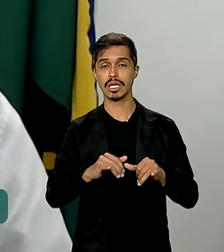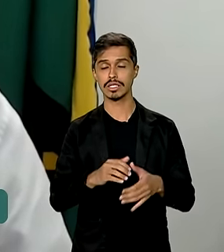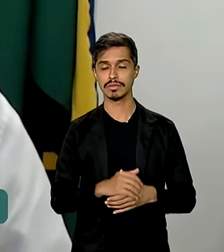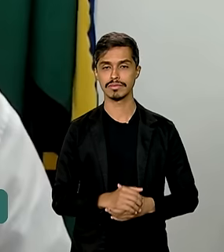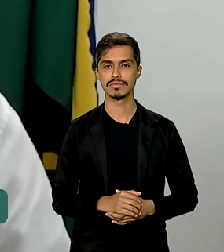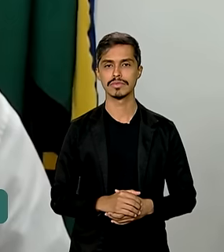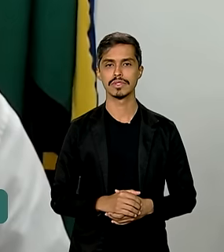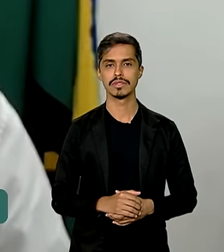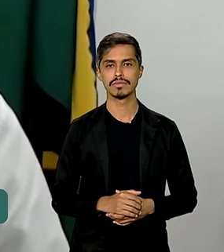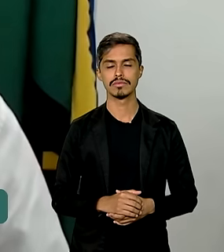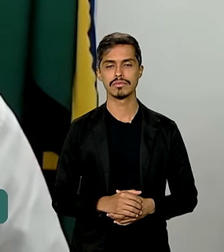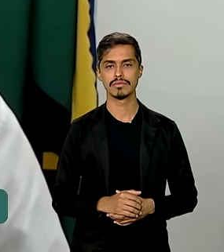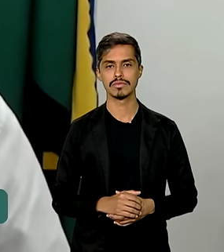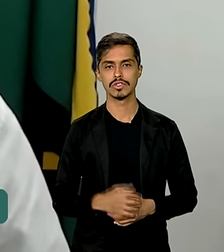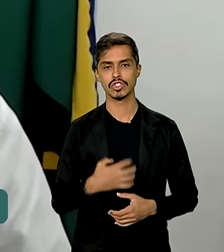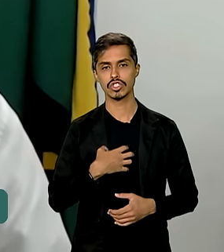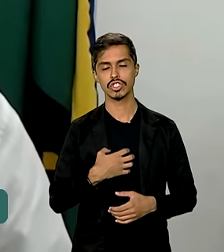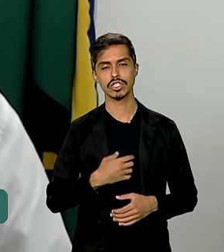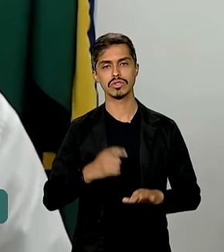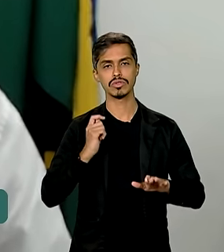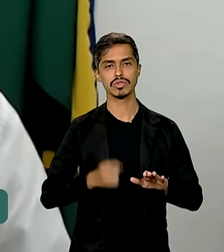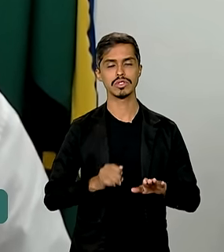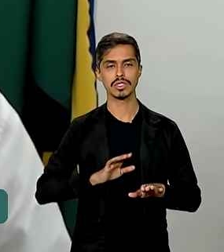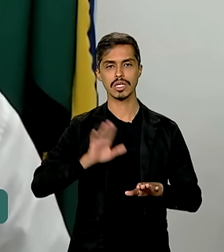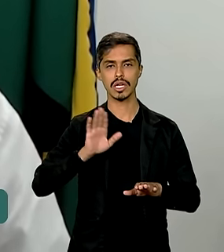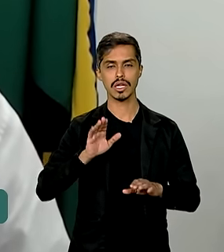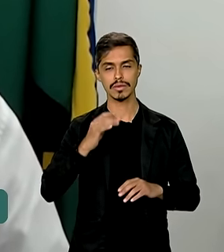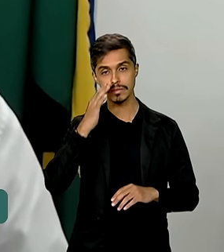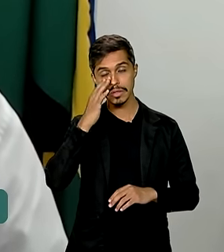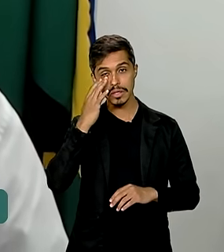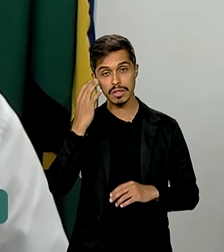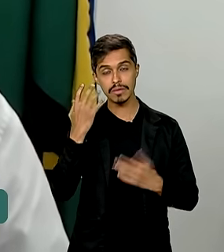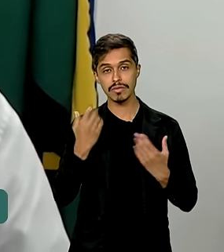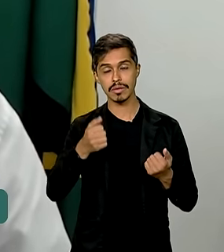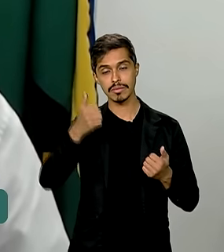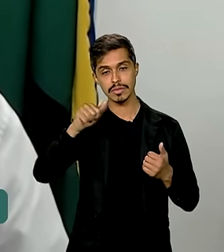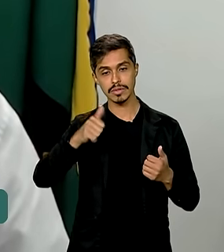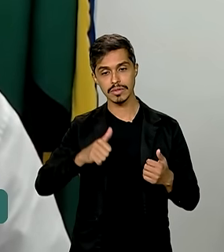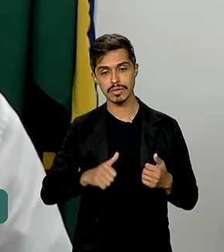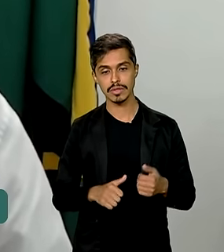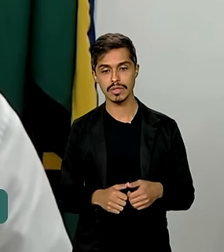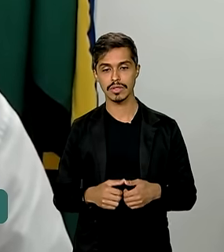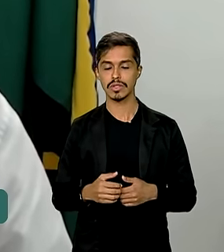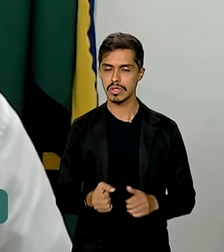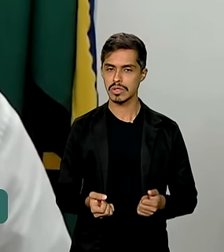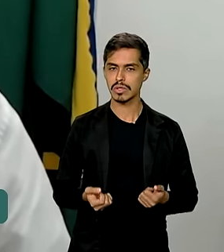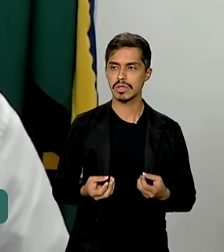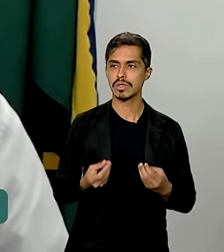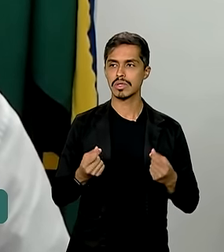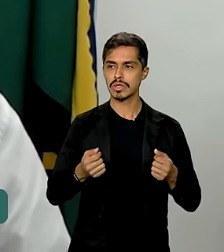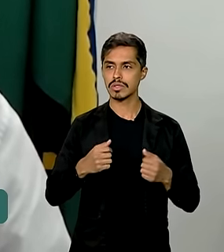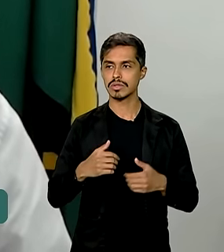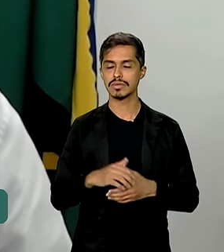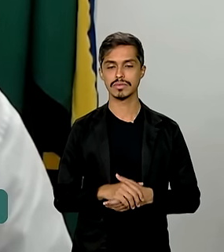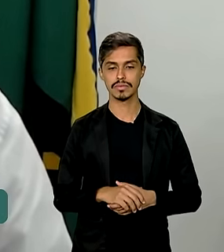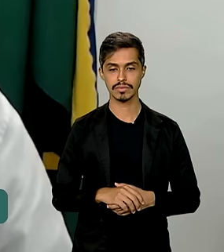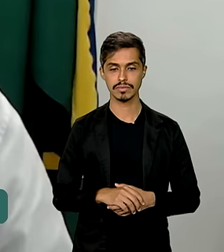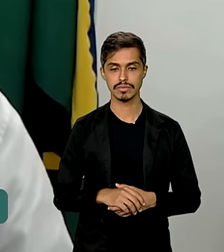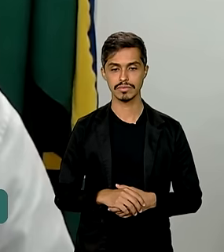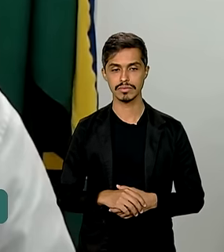supermercados de forma de leilões. E vamos avaliando o desempenho da comercialização durante o feito.